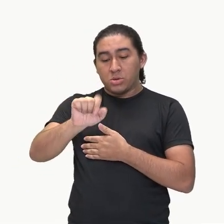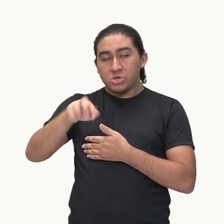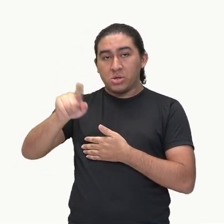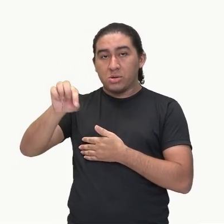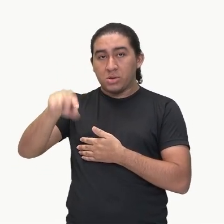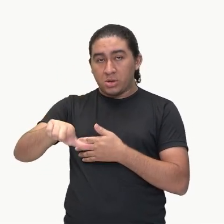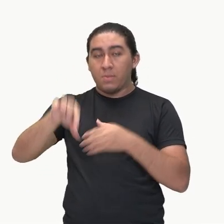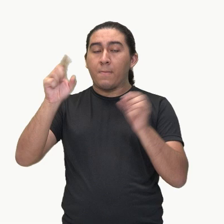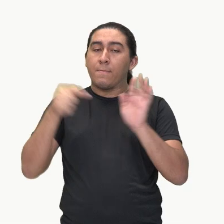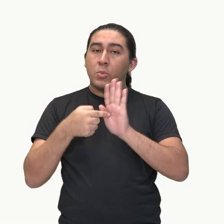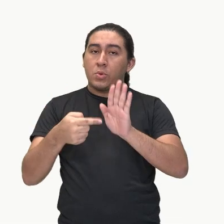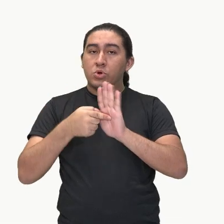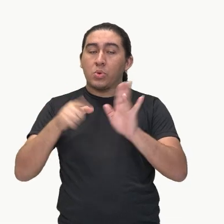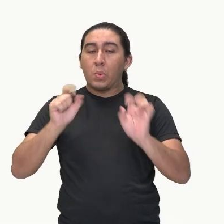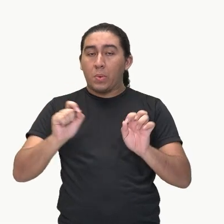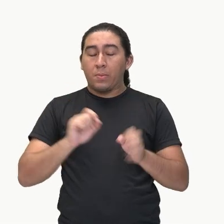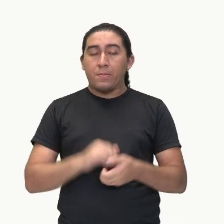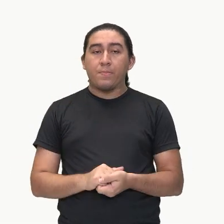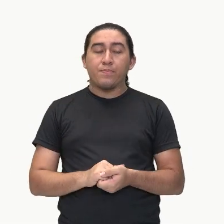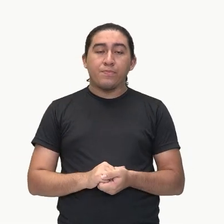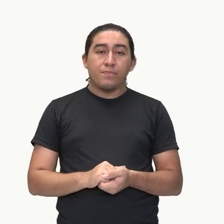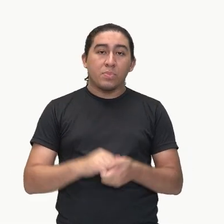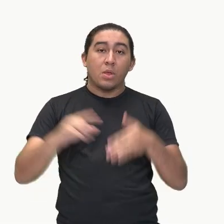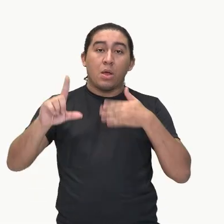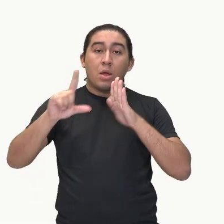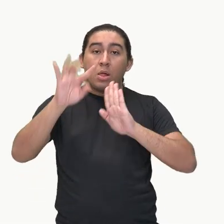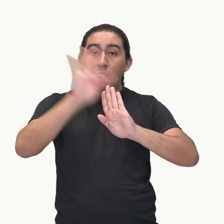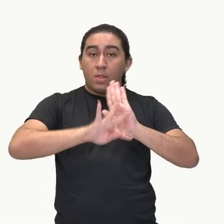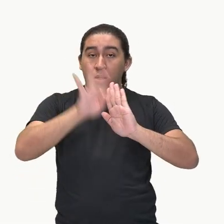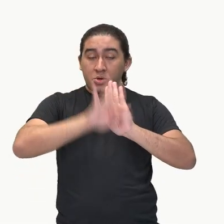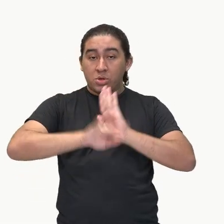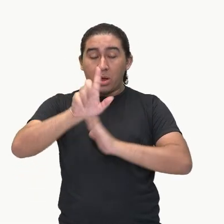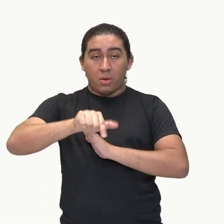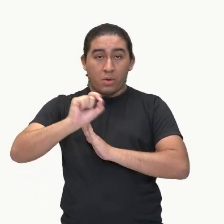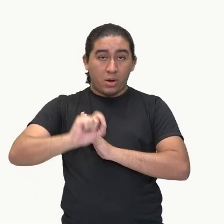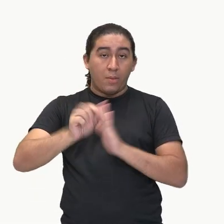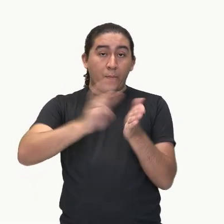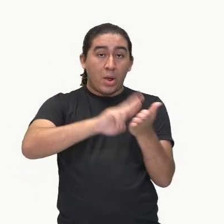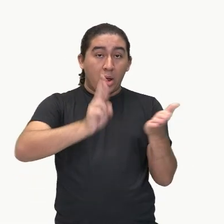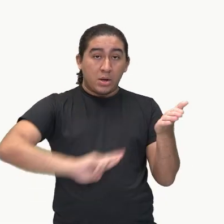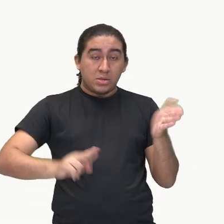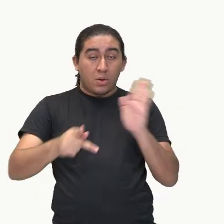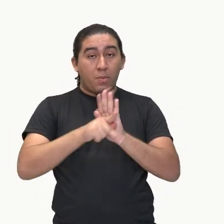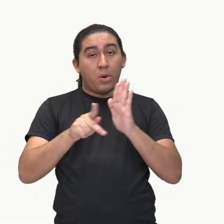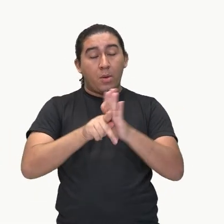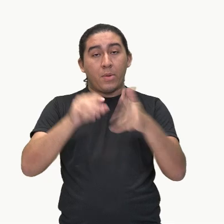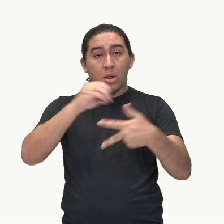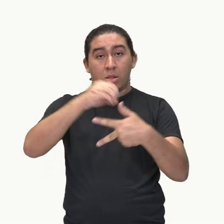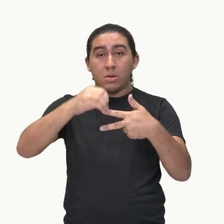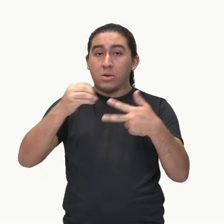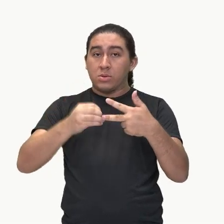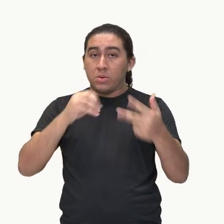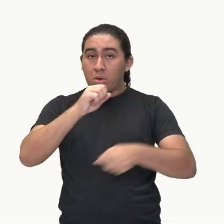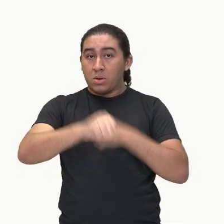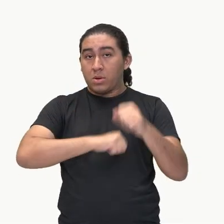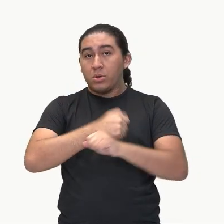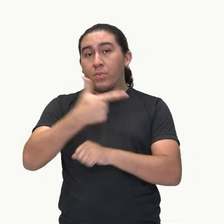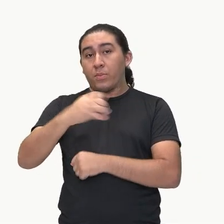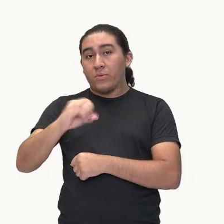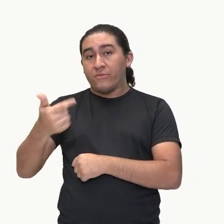observem que esse texto foi uma redação do Enem de 2023.